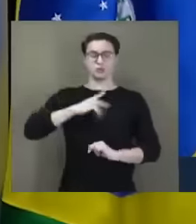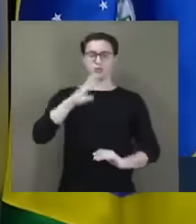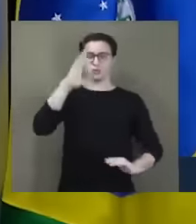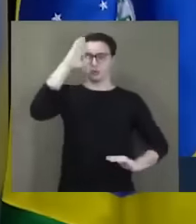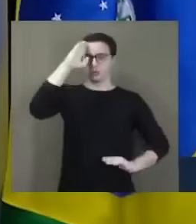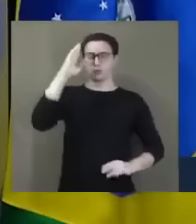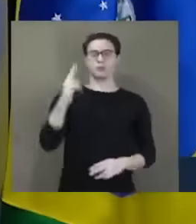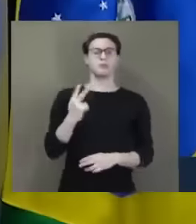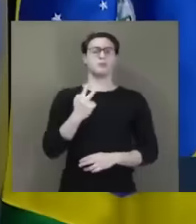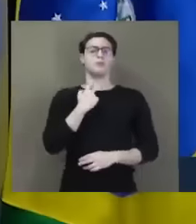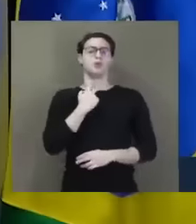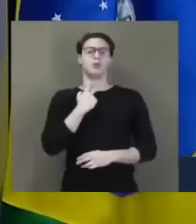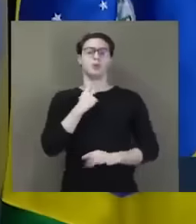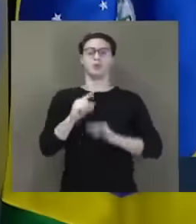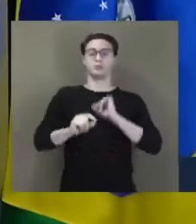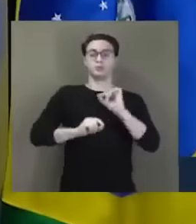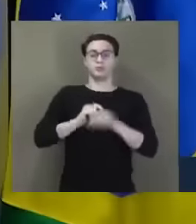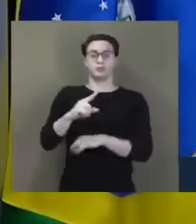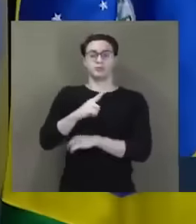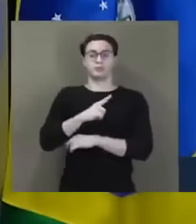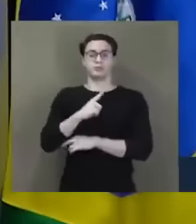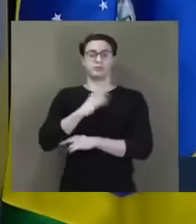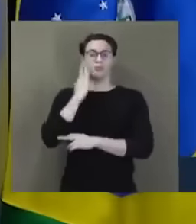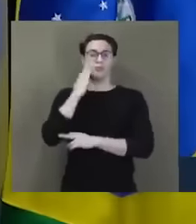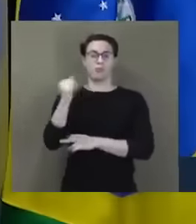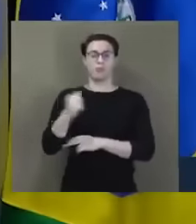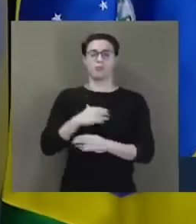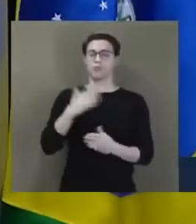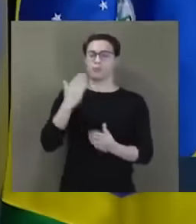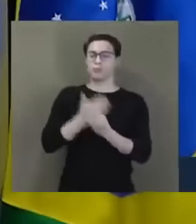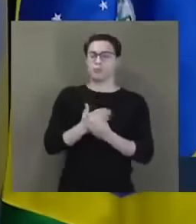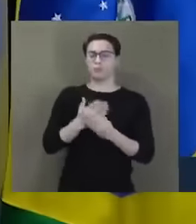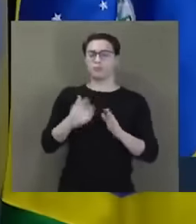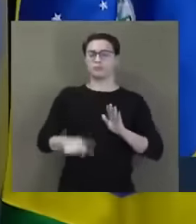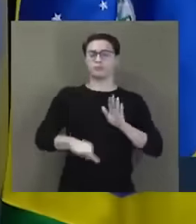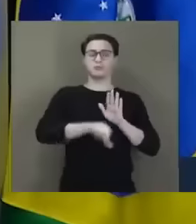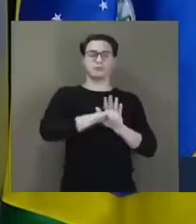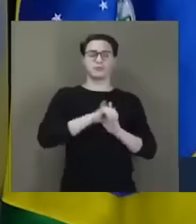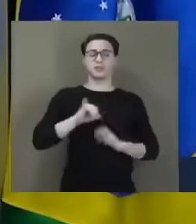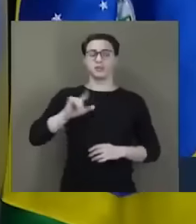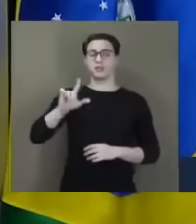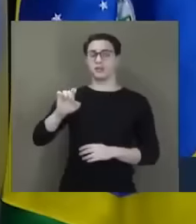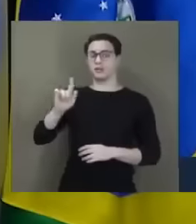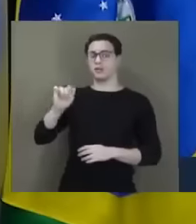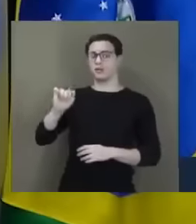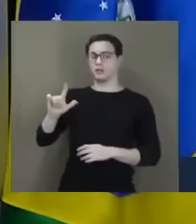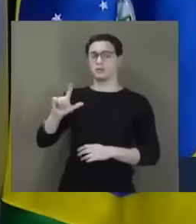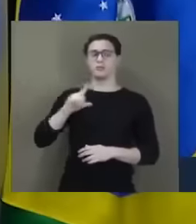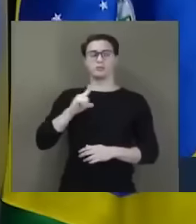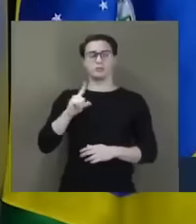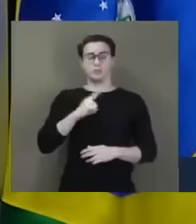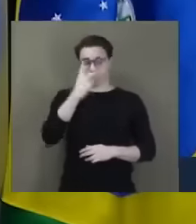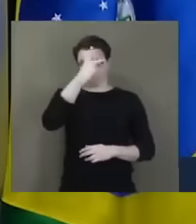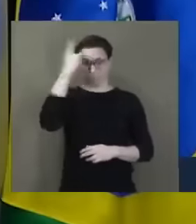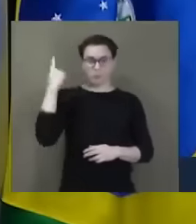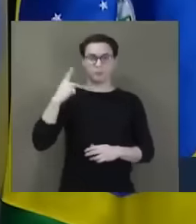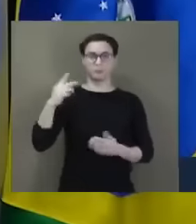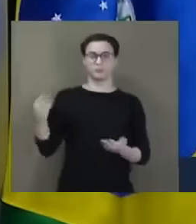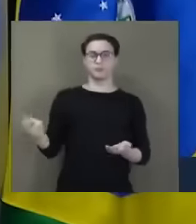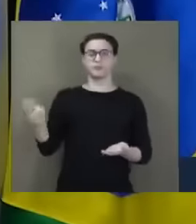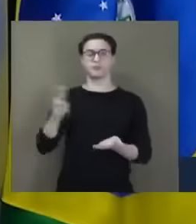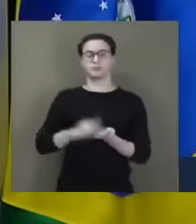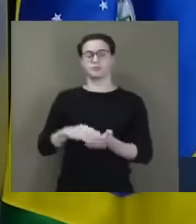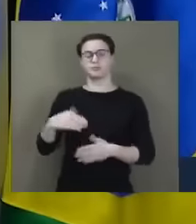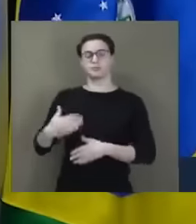perante a condução arbitrária de processos ilegais que atingem seus integrantes ao largo